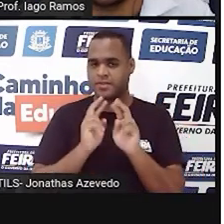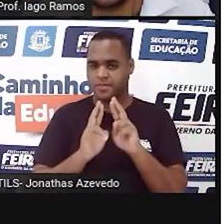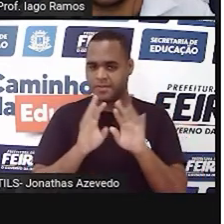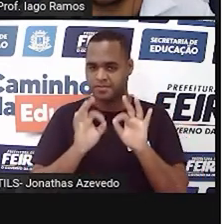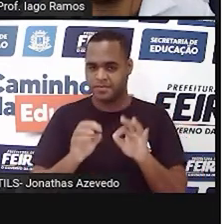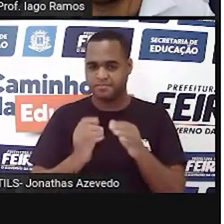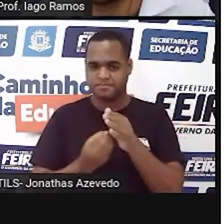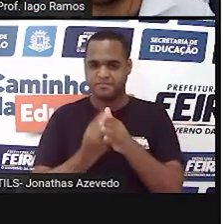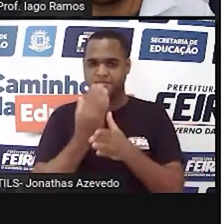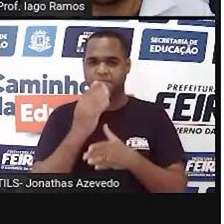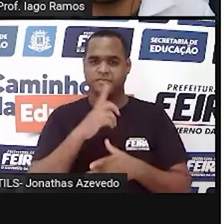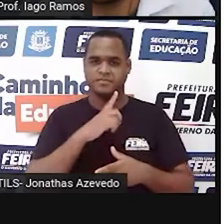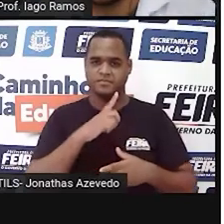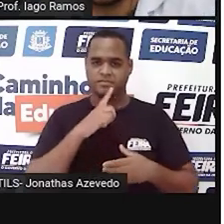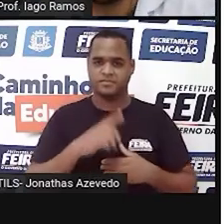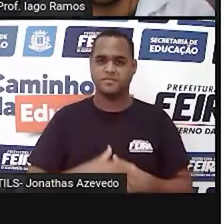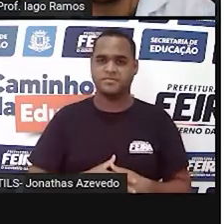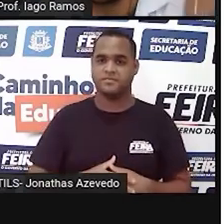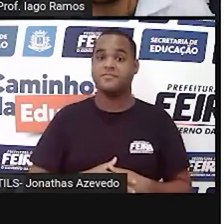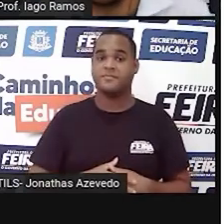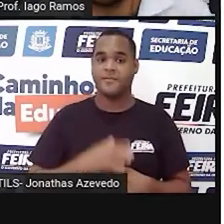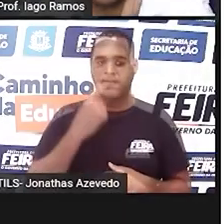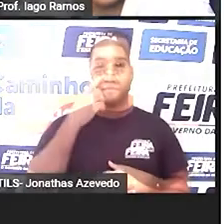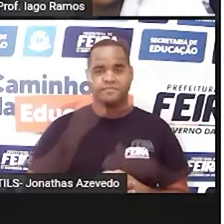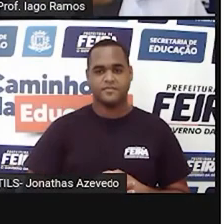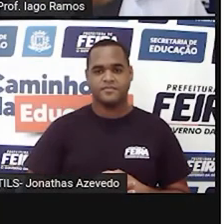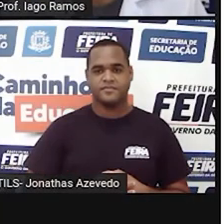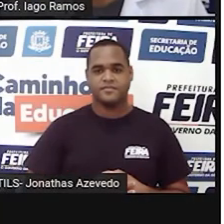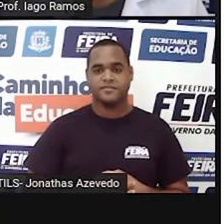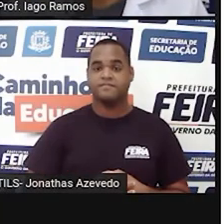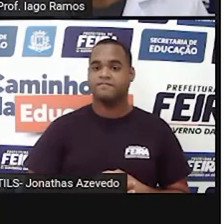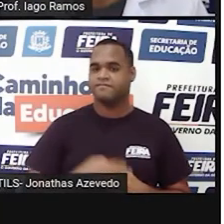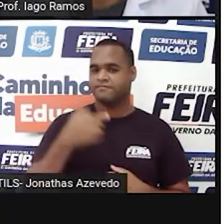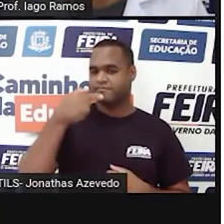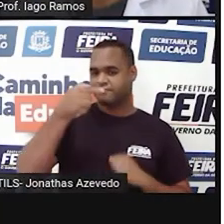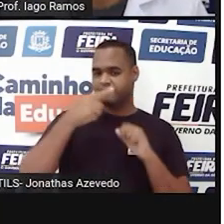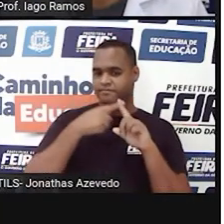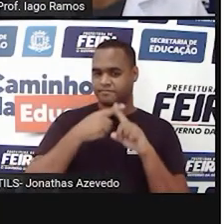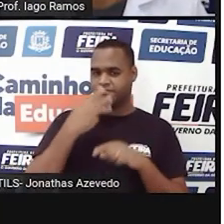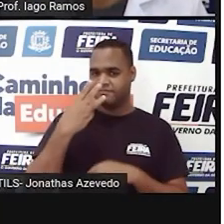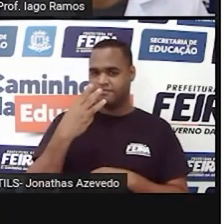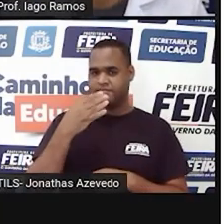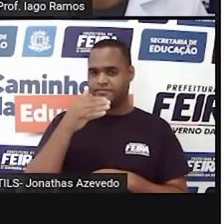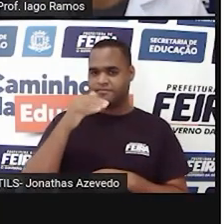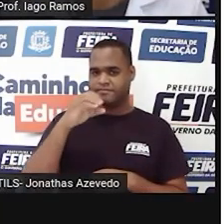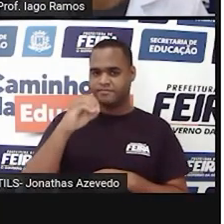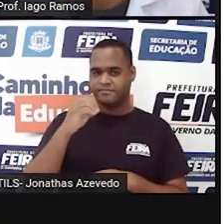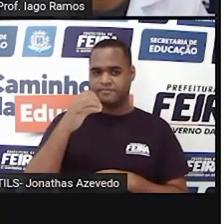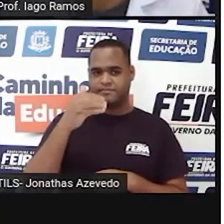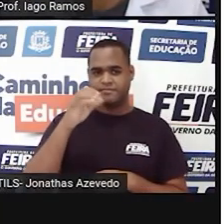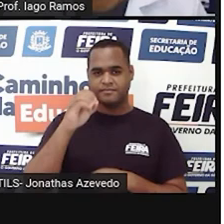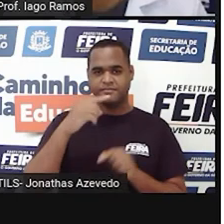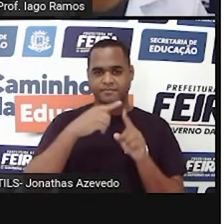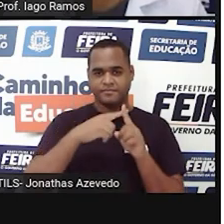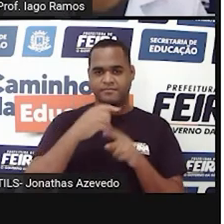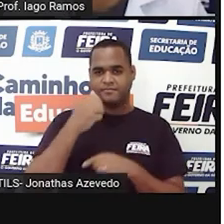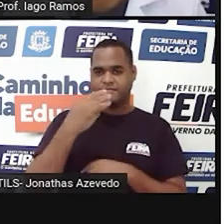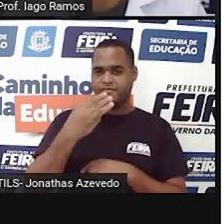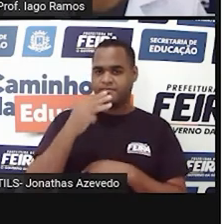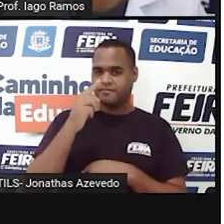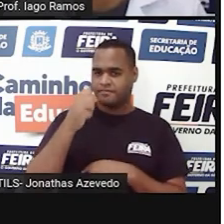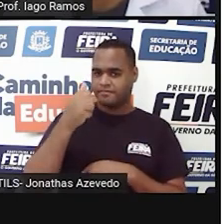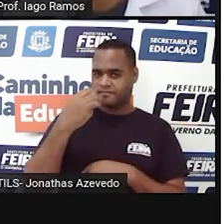a vírgula. Fazendo agora a continha de baixo pra cima, 7 mais 3, 10. 10 mais 3, 13.